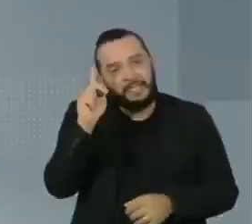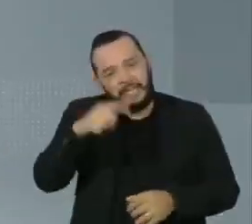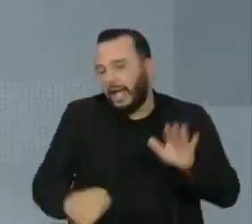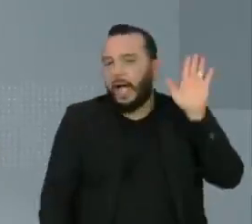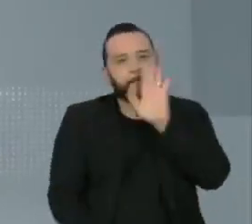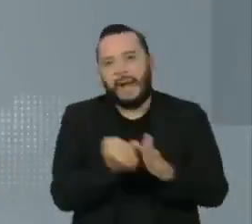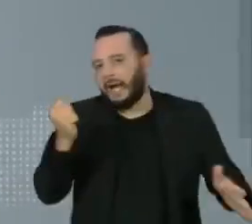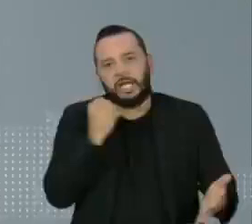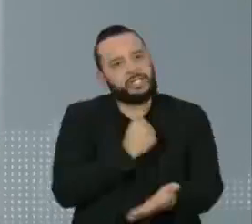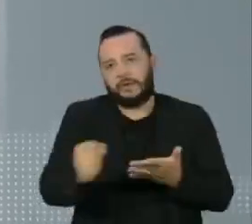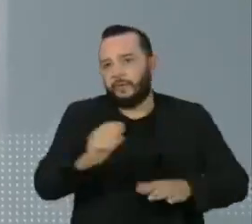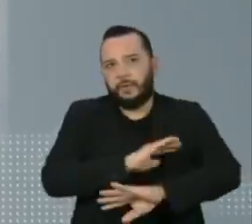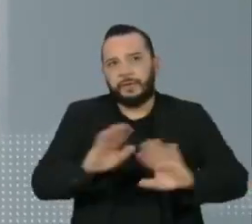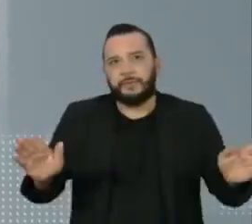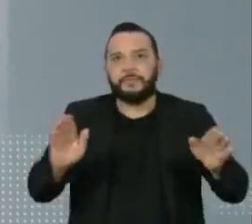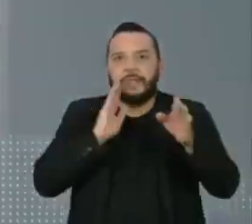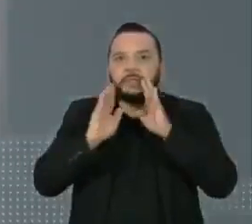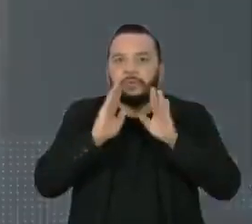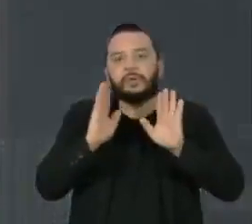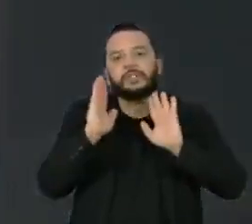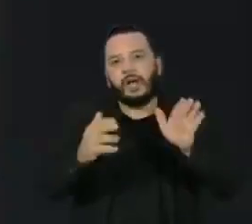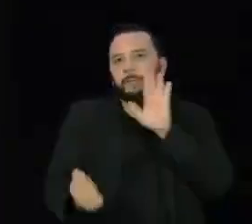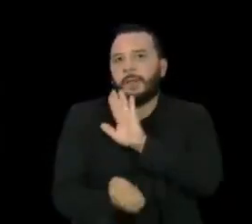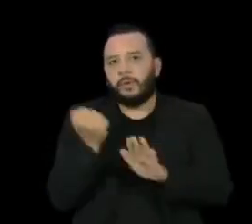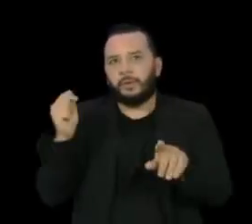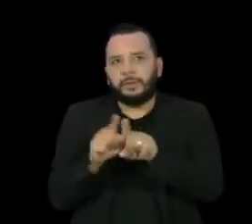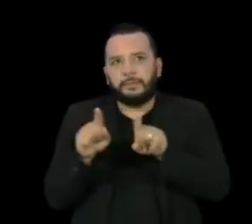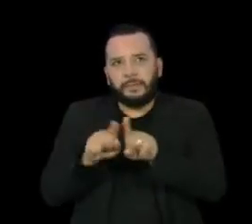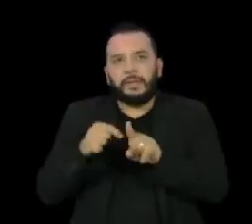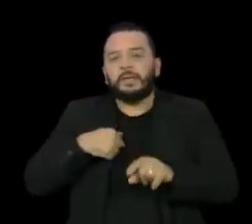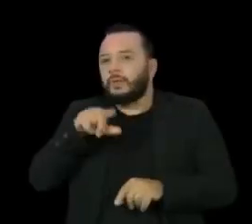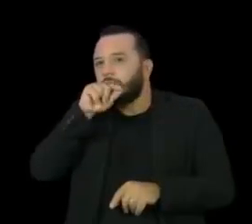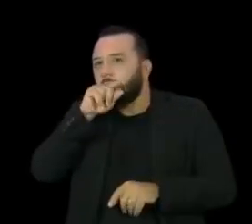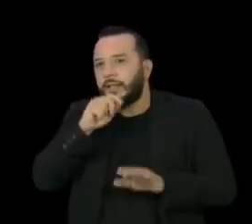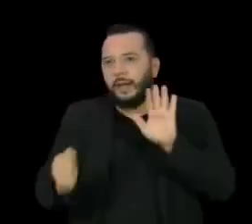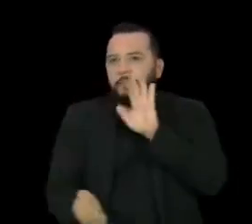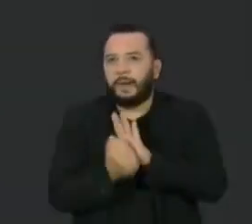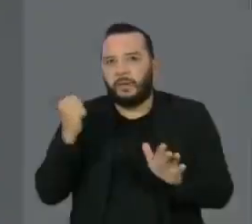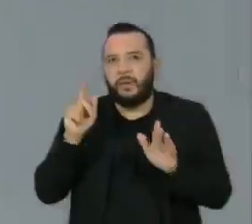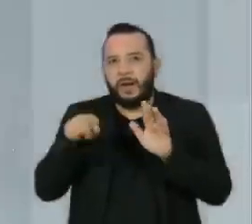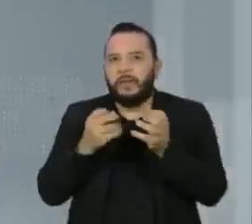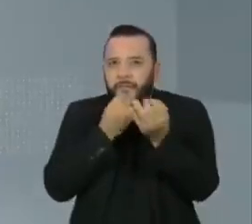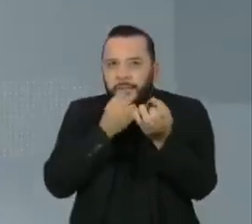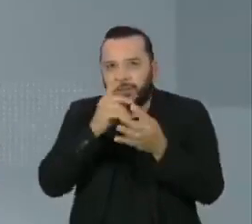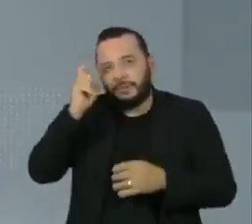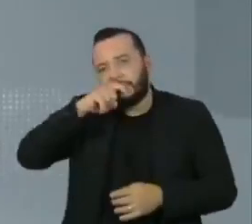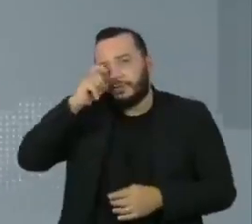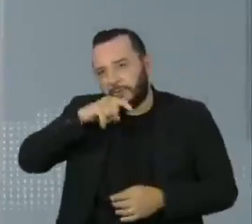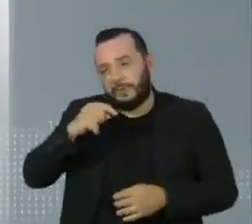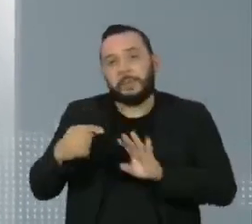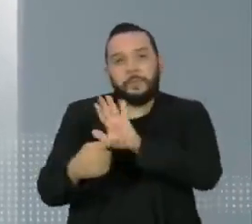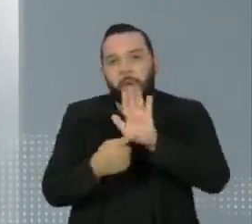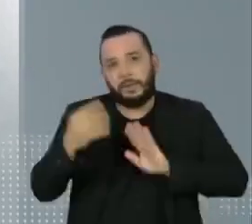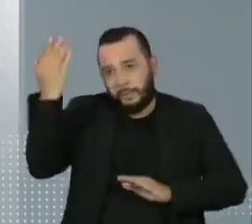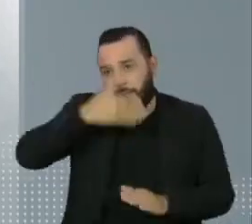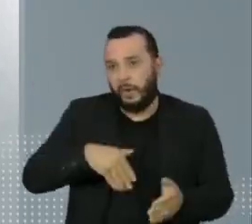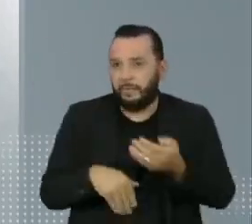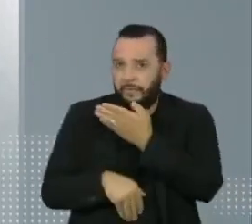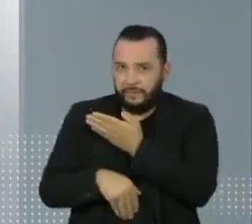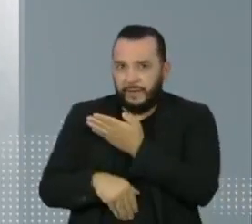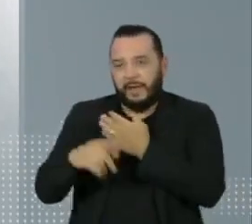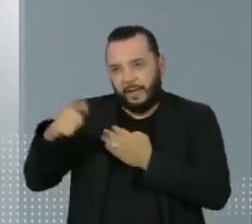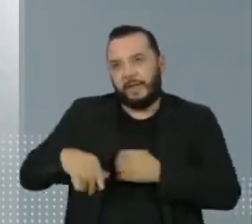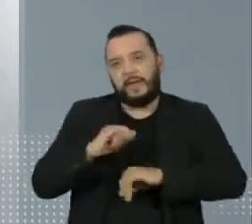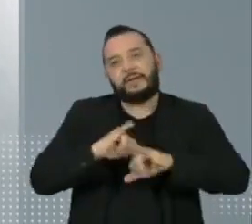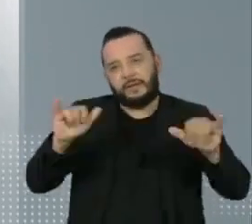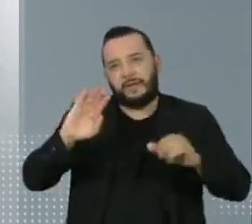O Facebook já havia retirado a live do ar. O Twitter retirou o vídeo com a informação mentirosa e mostra as checagens, afirmando que